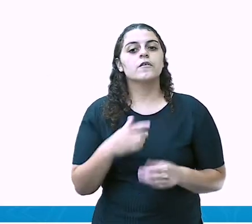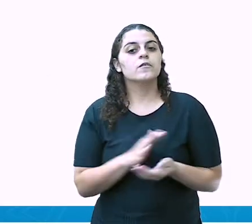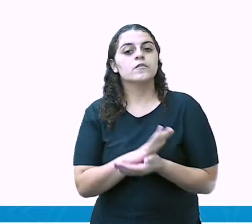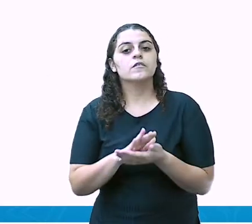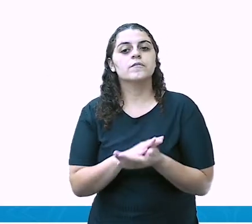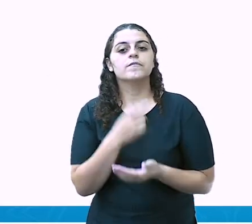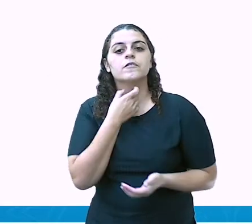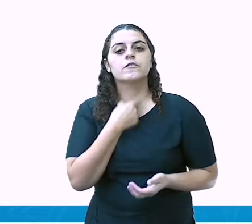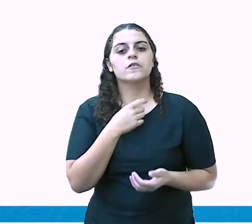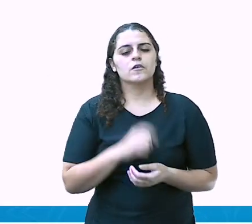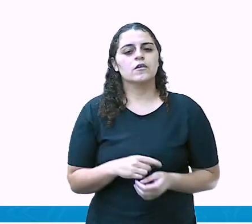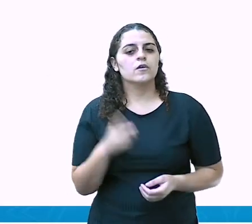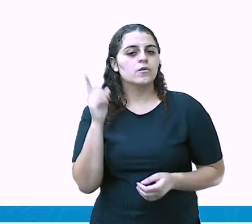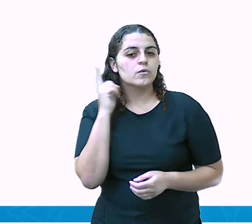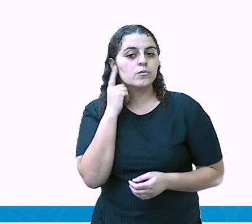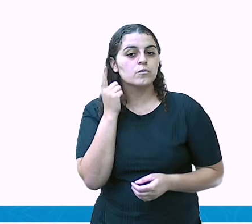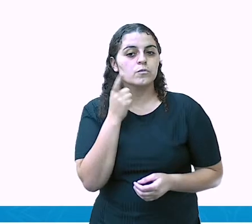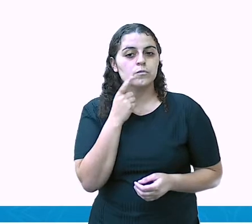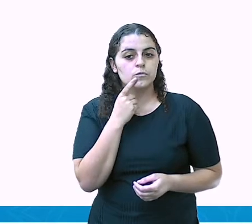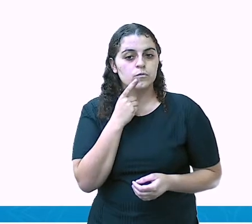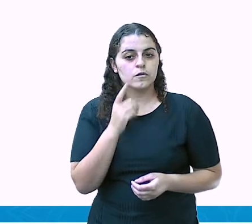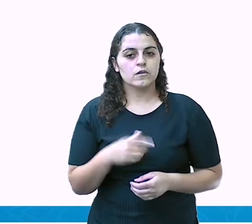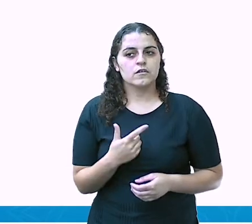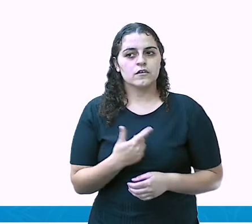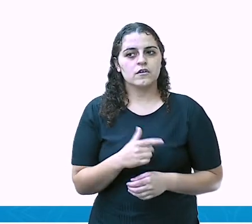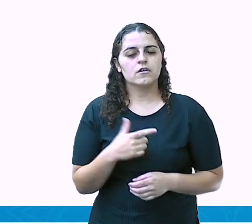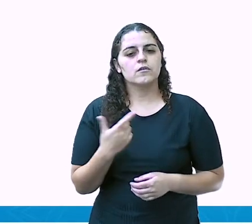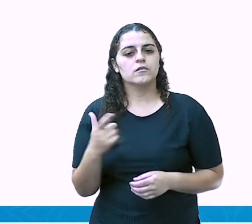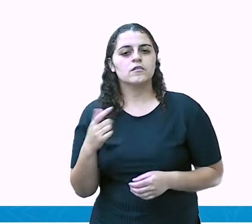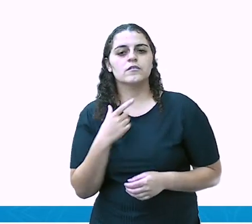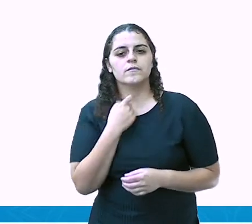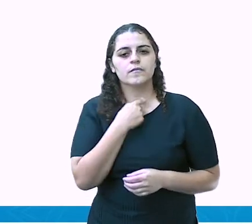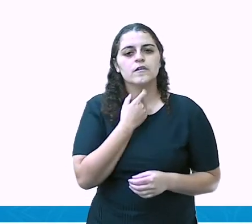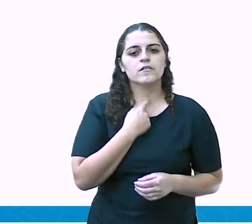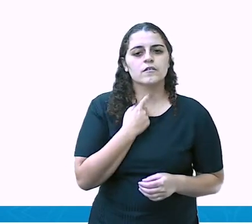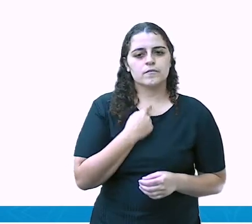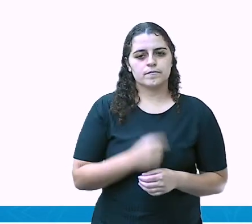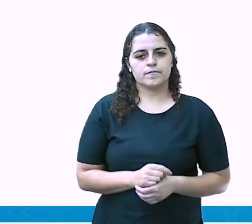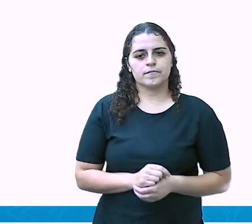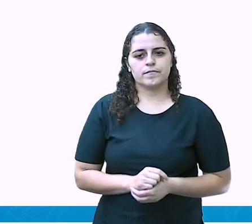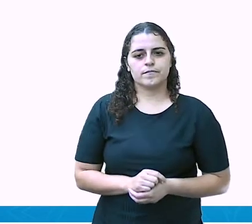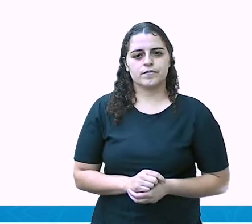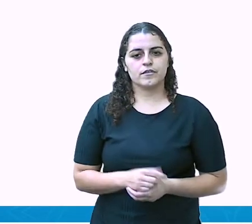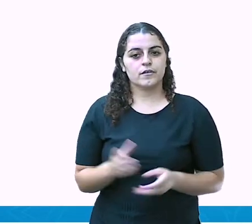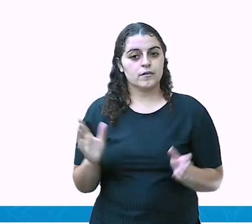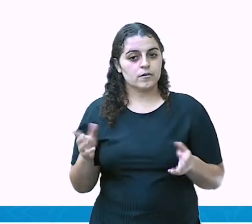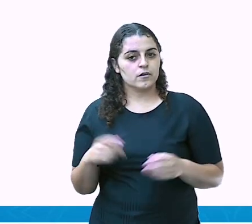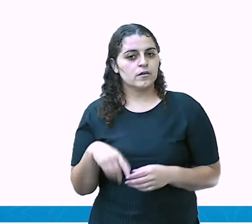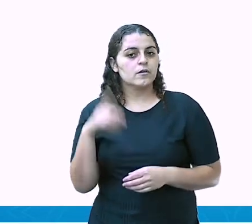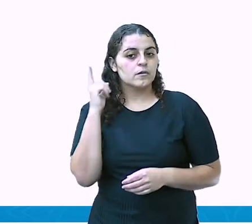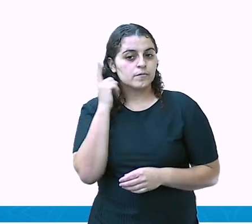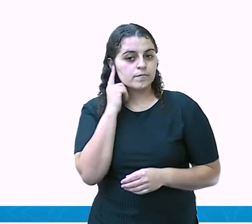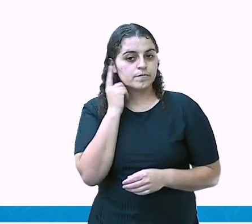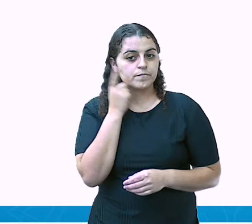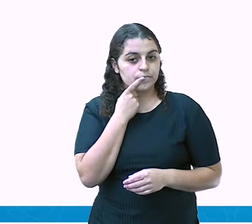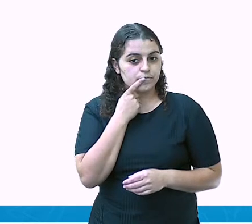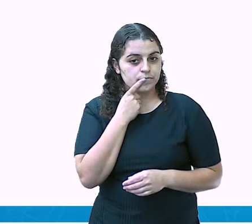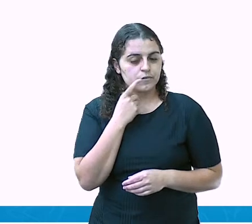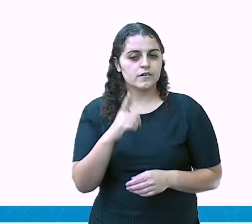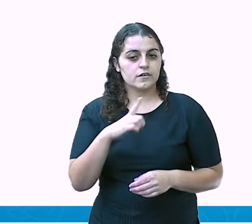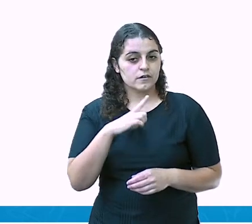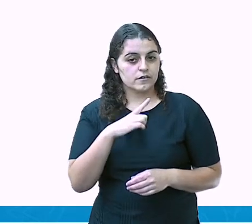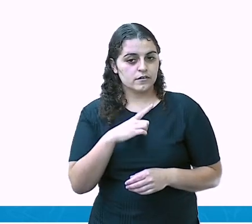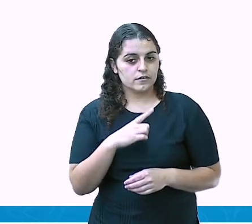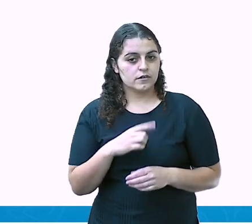Nem o surdo é considerado mudo se ele não tem ausência das cordas vocais. Ah, então, ele é surdo. Se ele tem aí